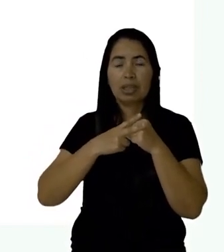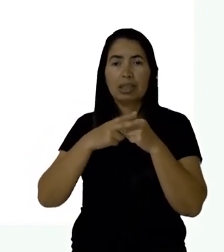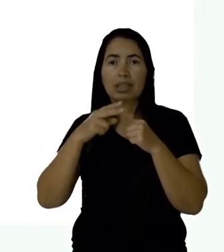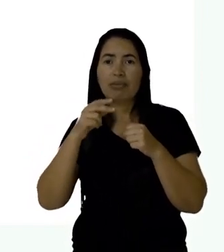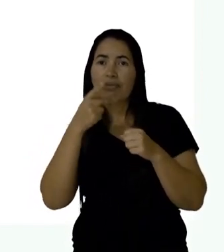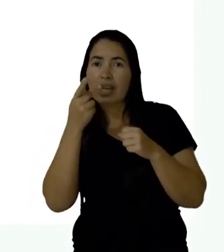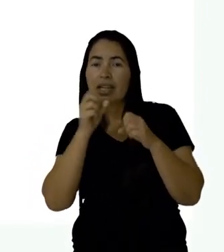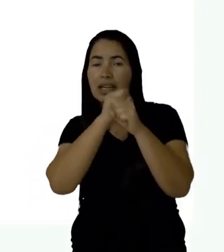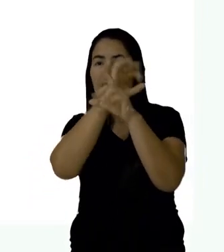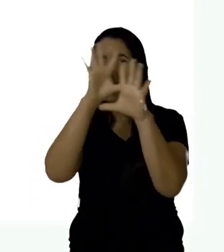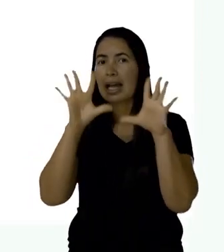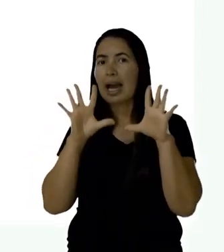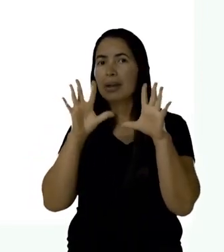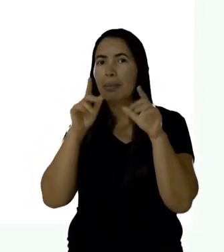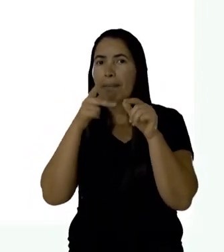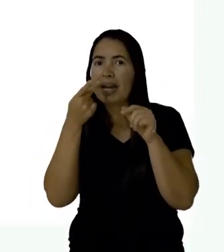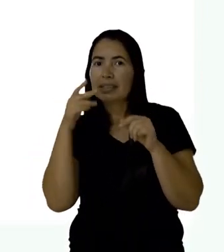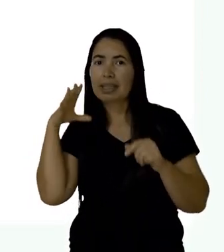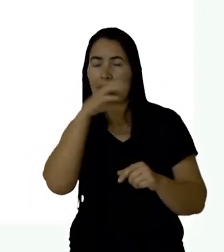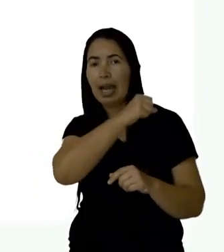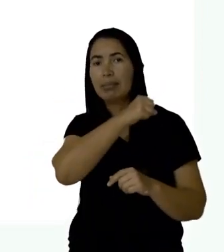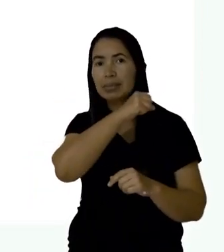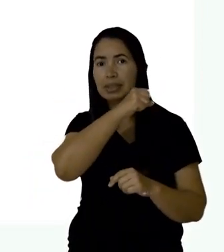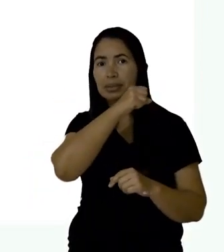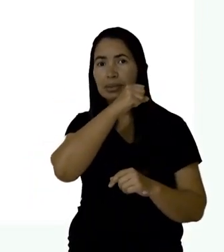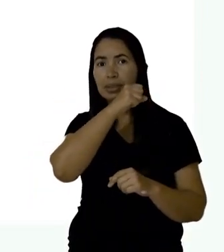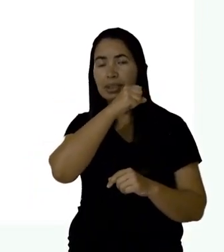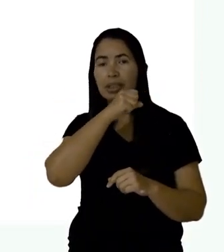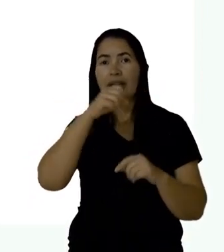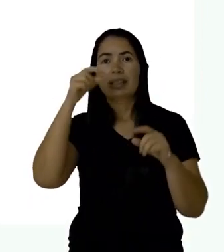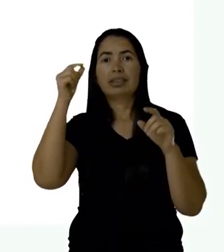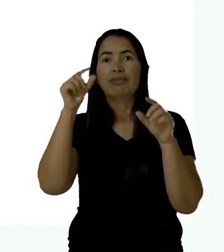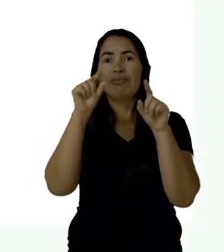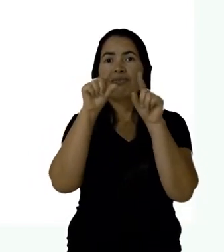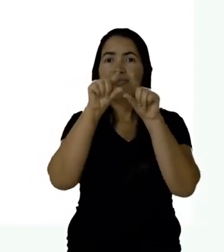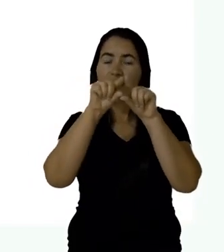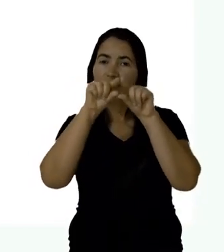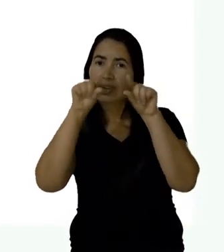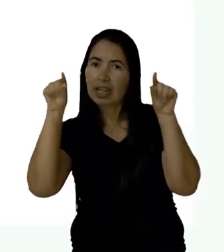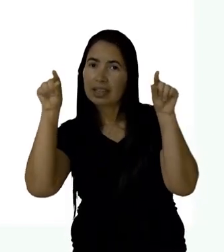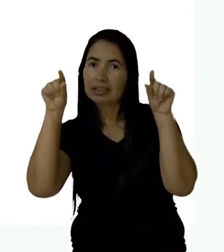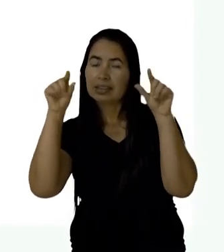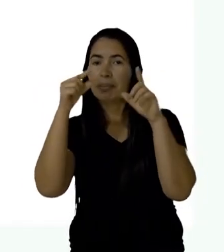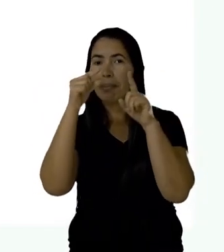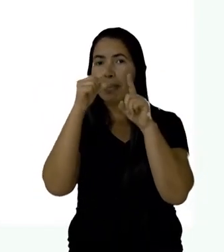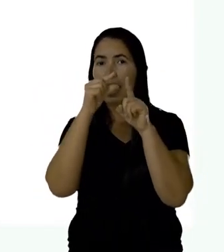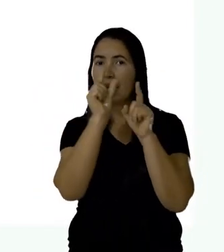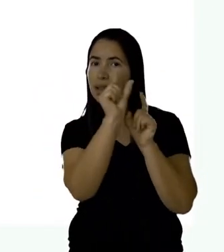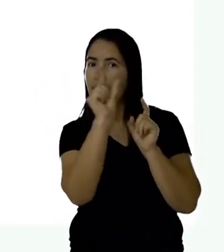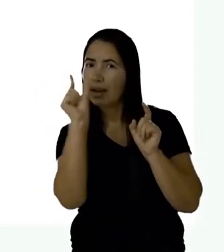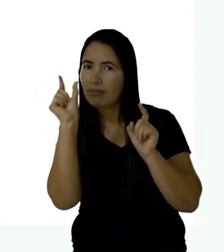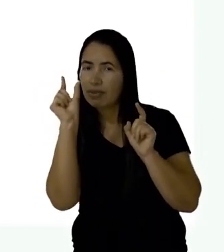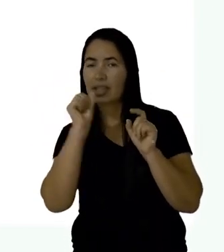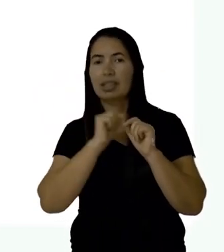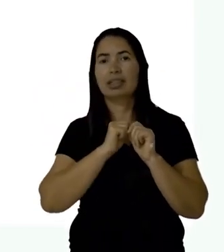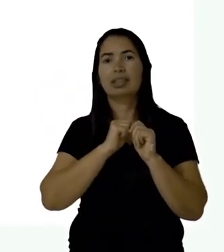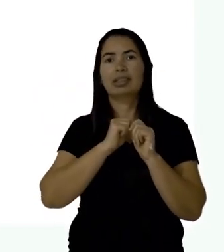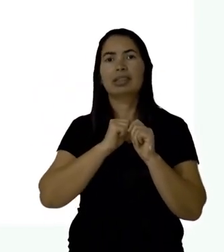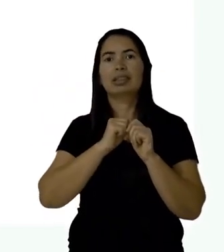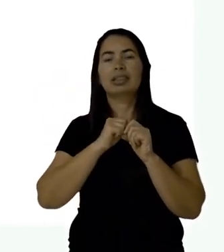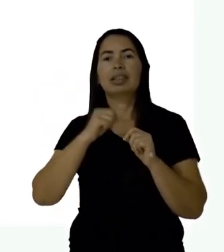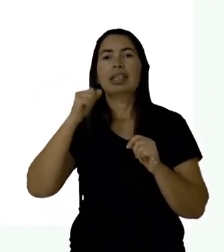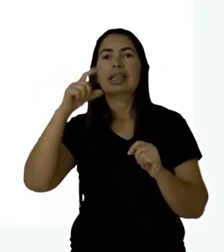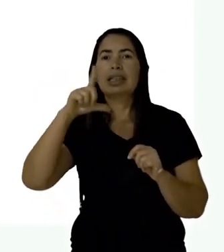clareza, mas também com rapidez, as frases e as palavras desse trava